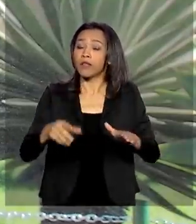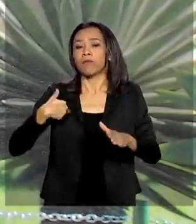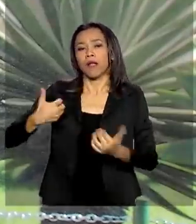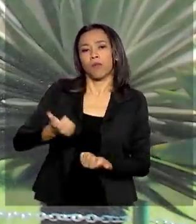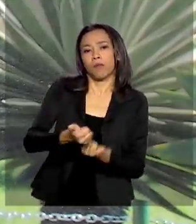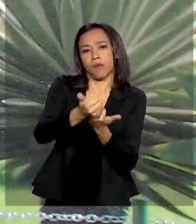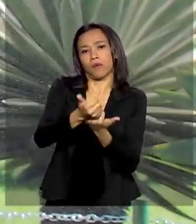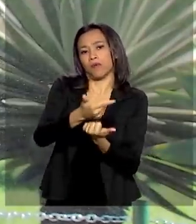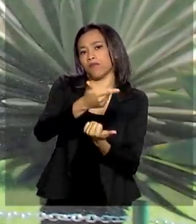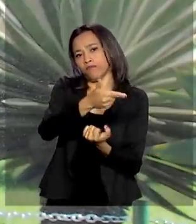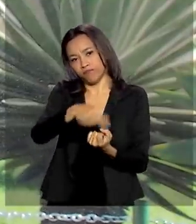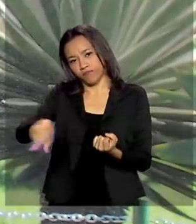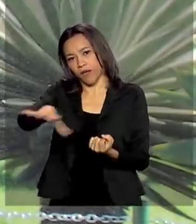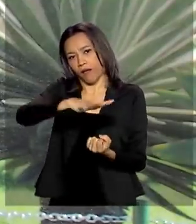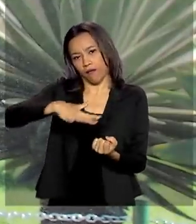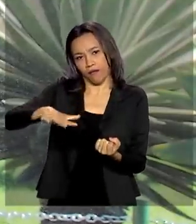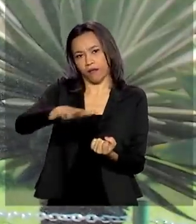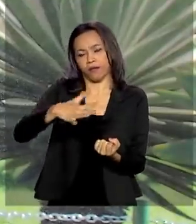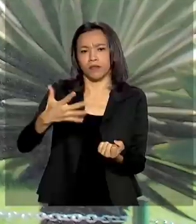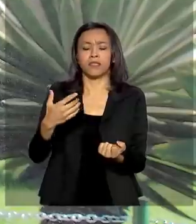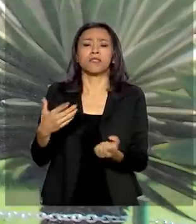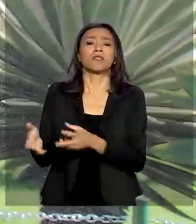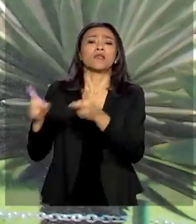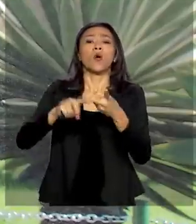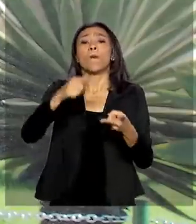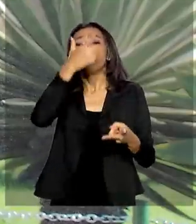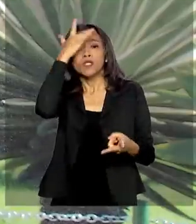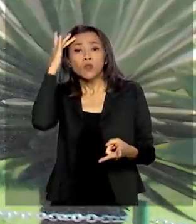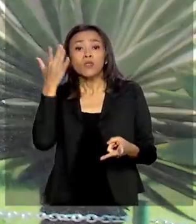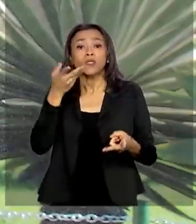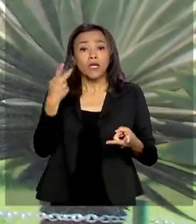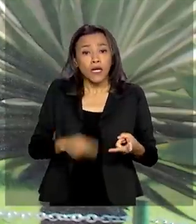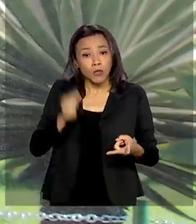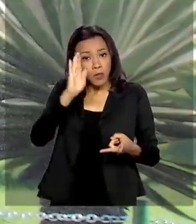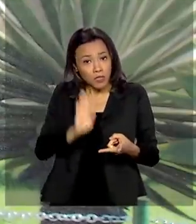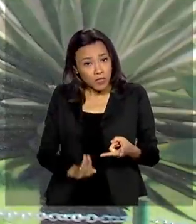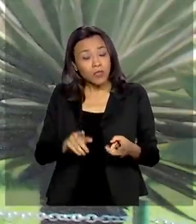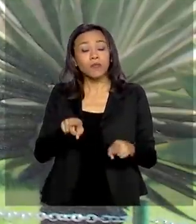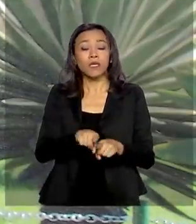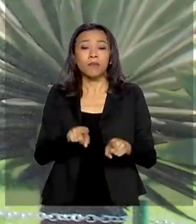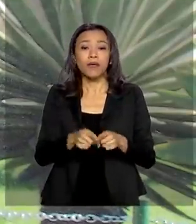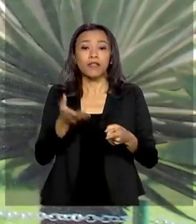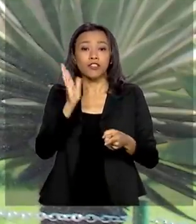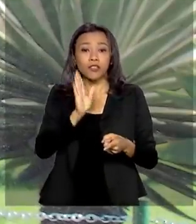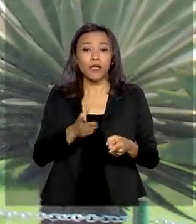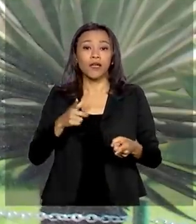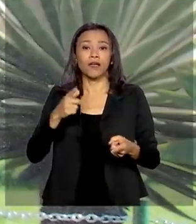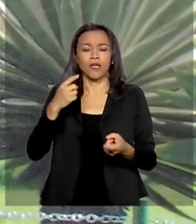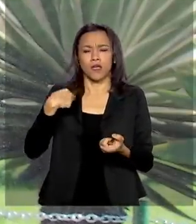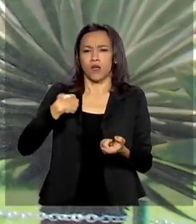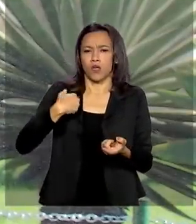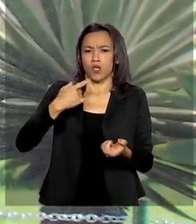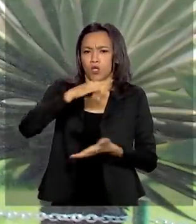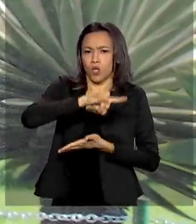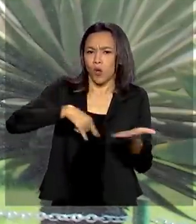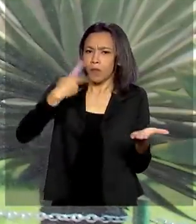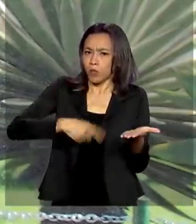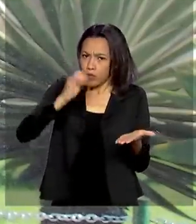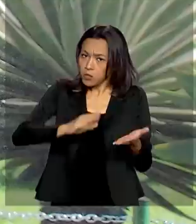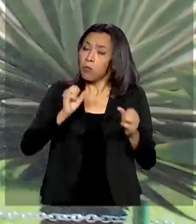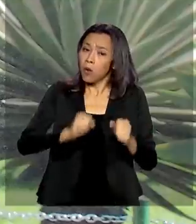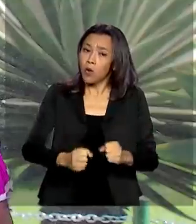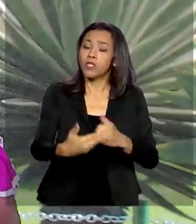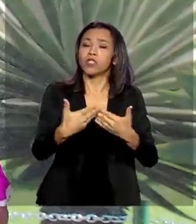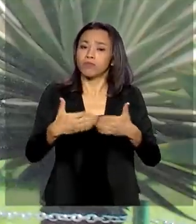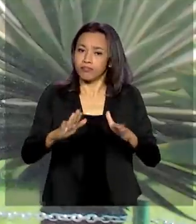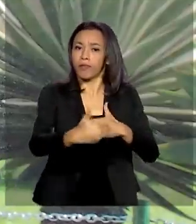cruzar a fronteira brasileiros natos ou naturalizados e profissionais do exterior devidamente identificados e autorizados pelo